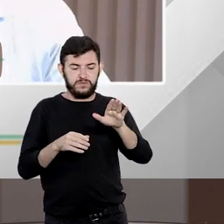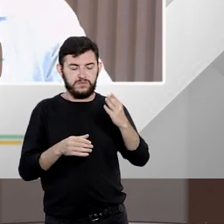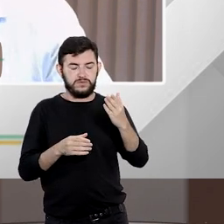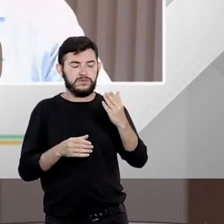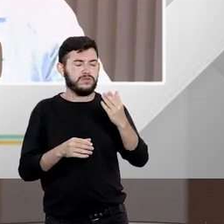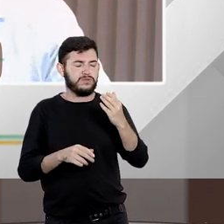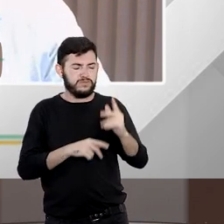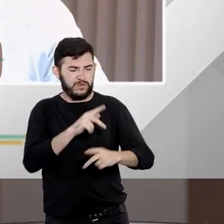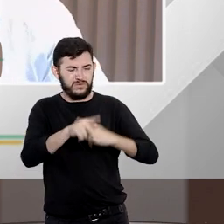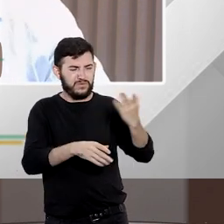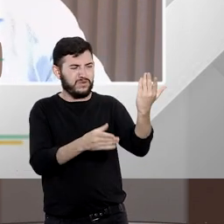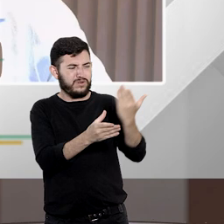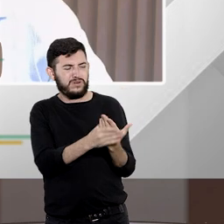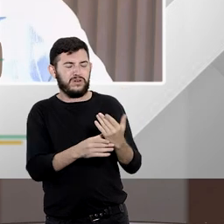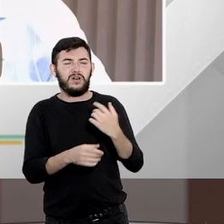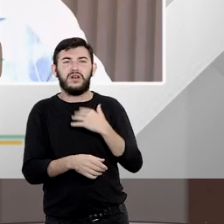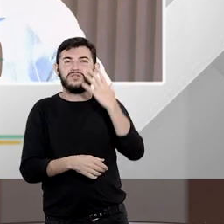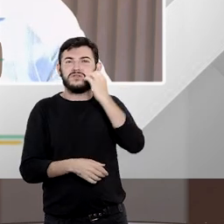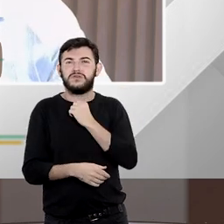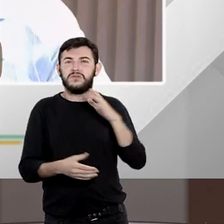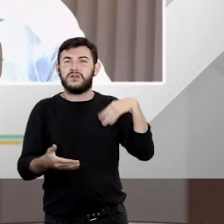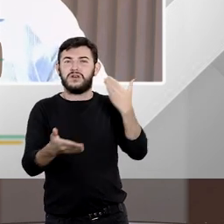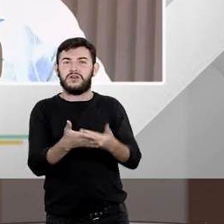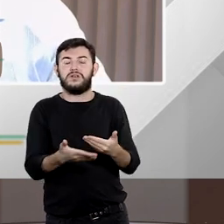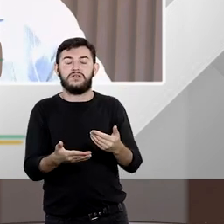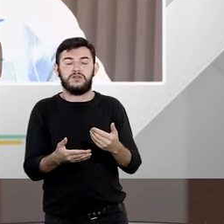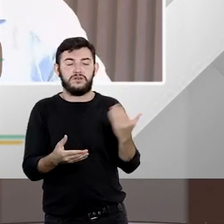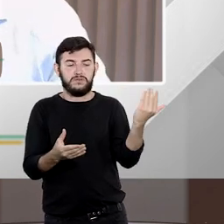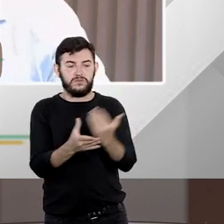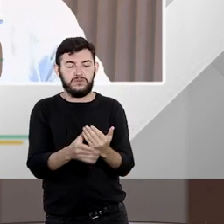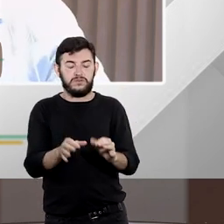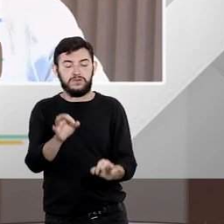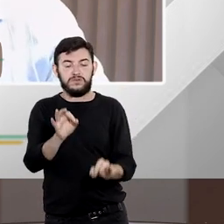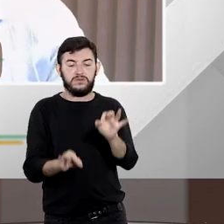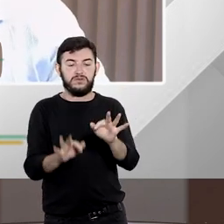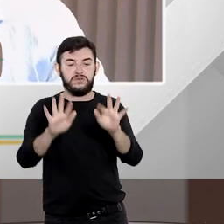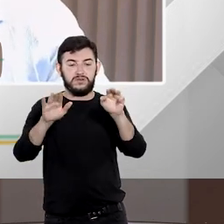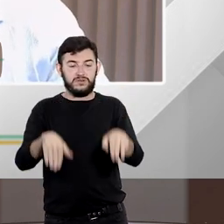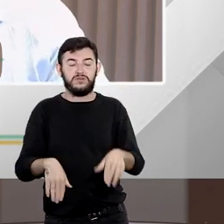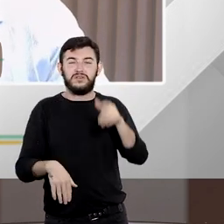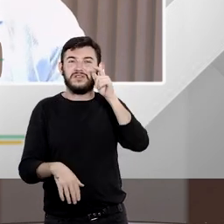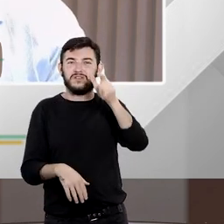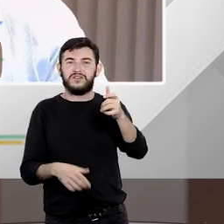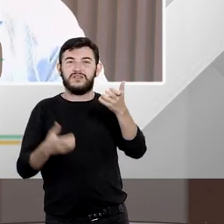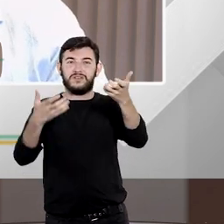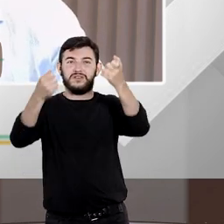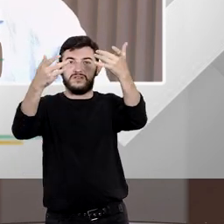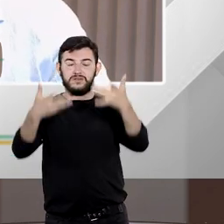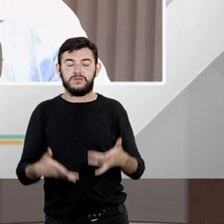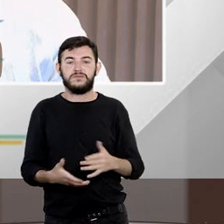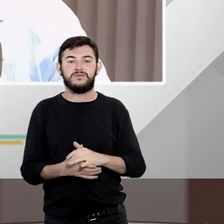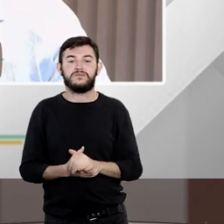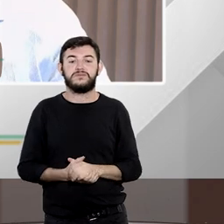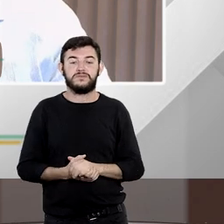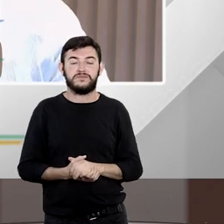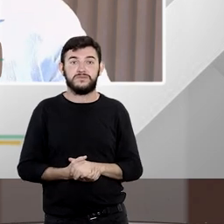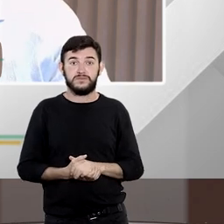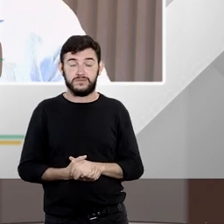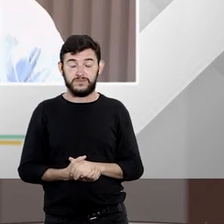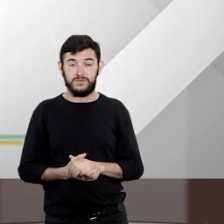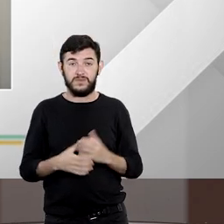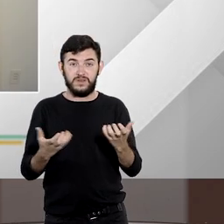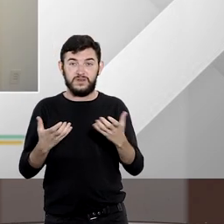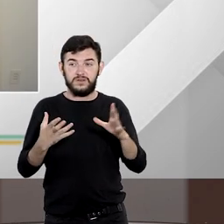polo ativo até o final do julgamento dessa ação popular isso é algo interessante também que eu queria ressaltar eu queria só